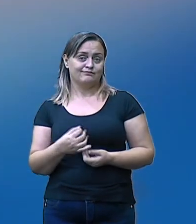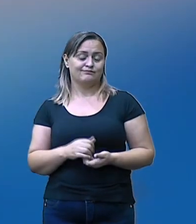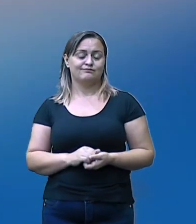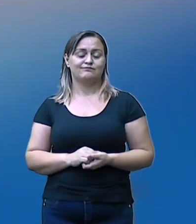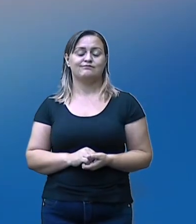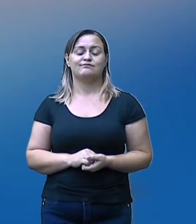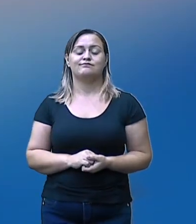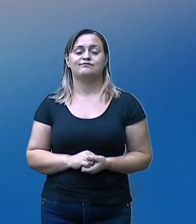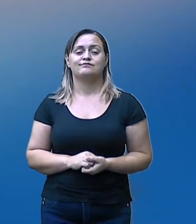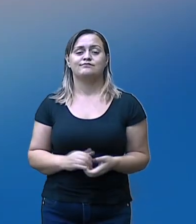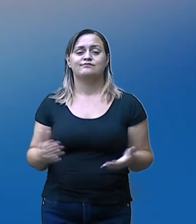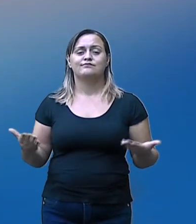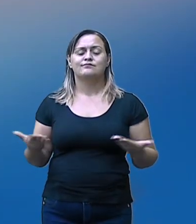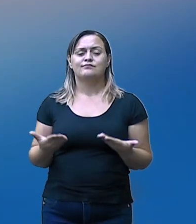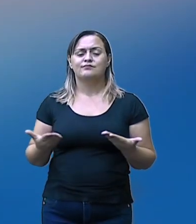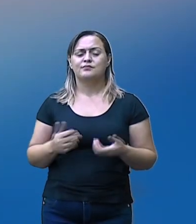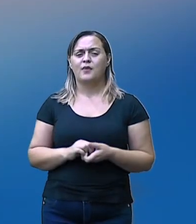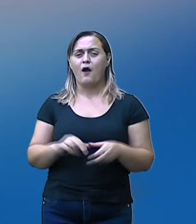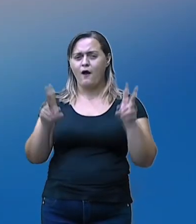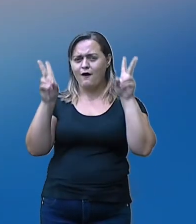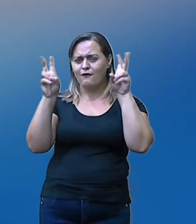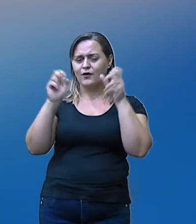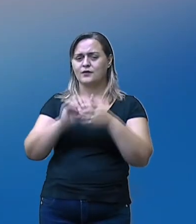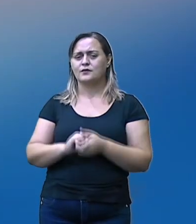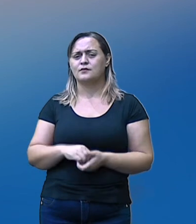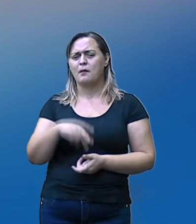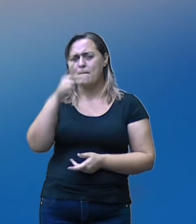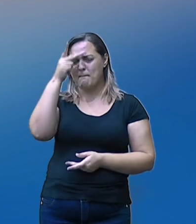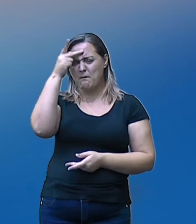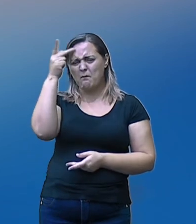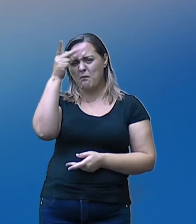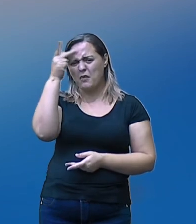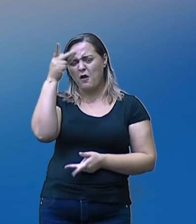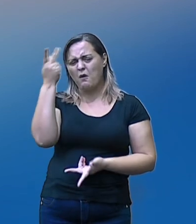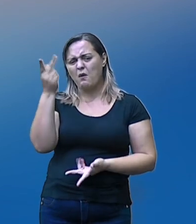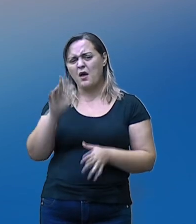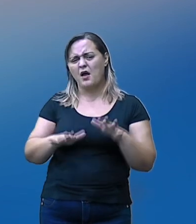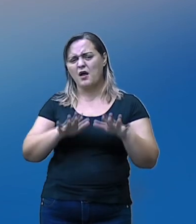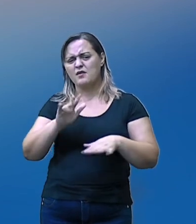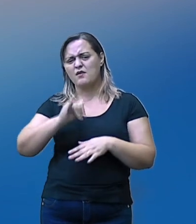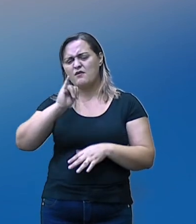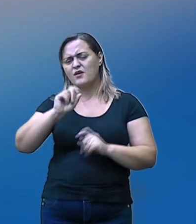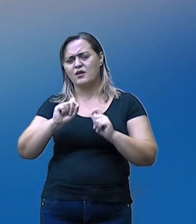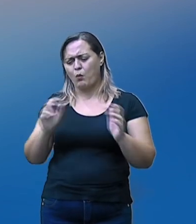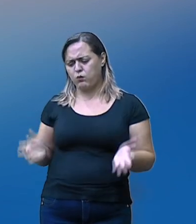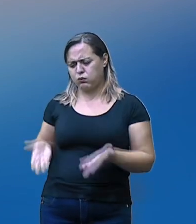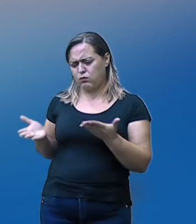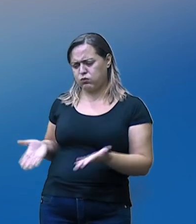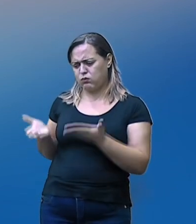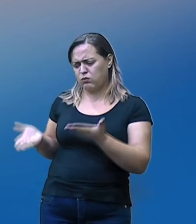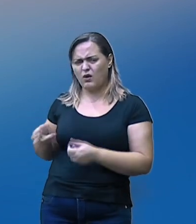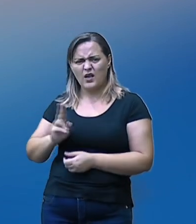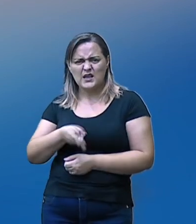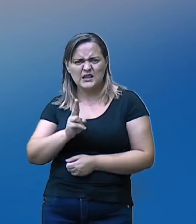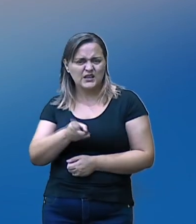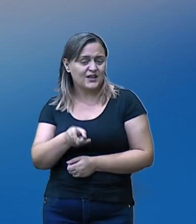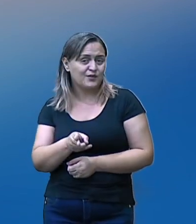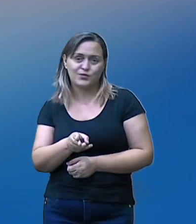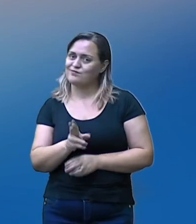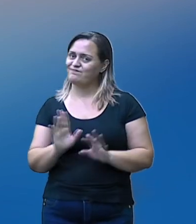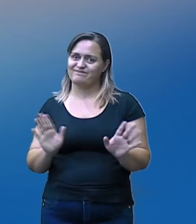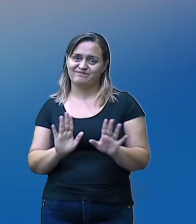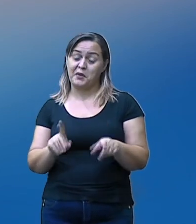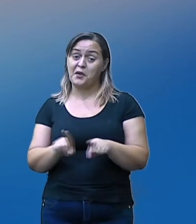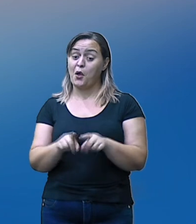As pessoas costumam dizer que a motivação não dura sempre. Bem, nem o efeito do